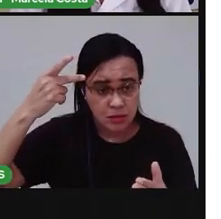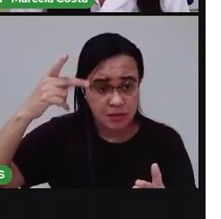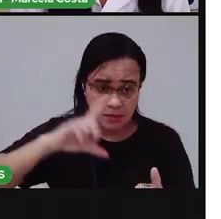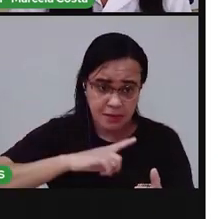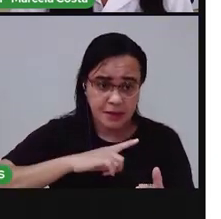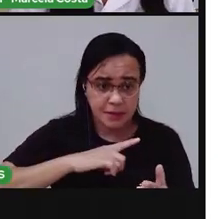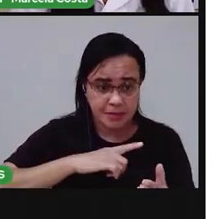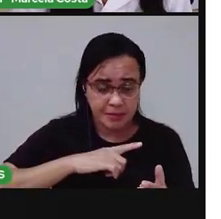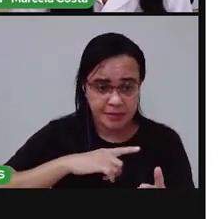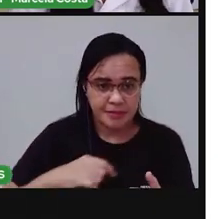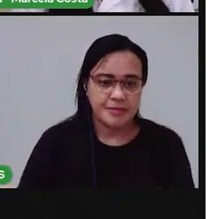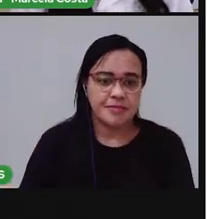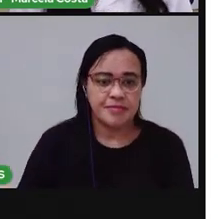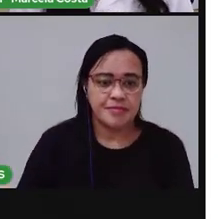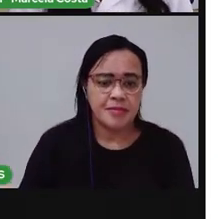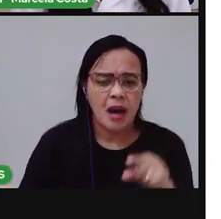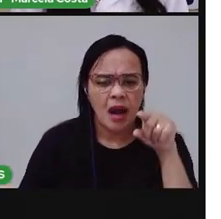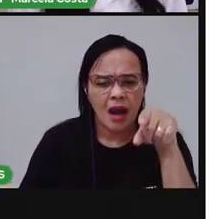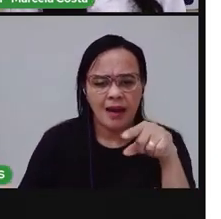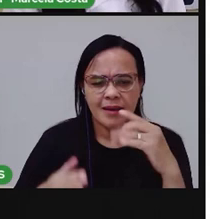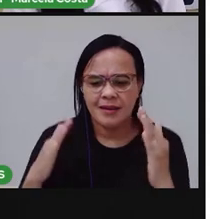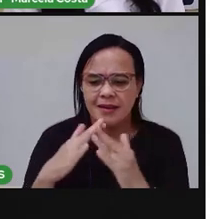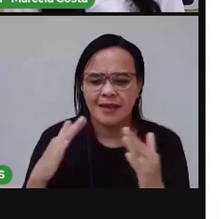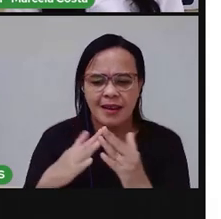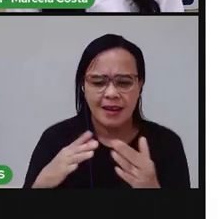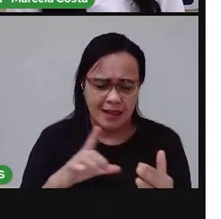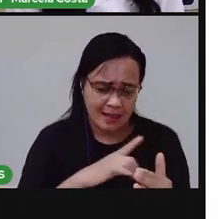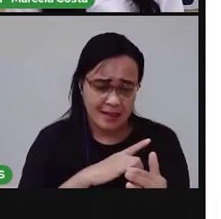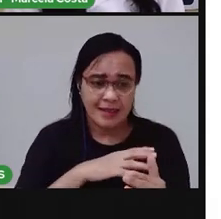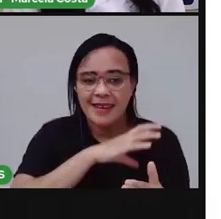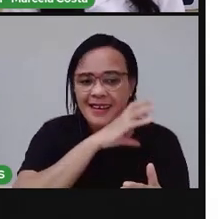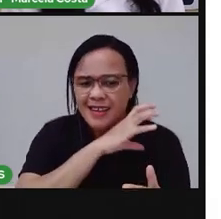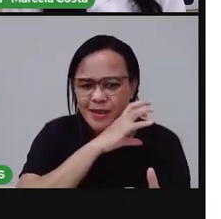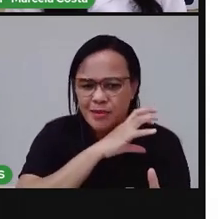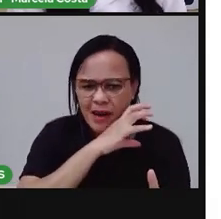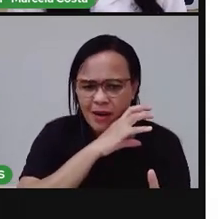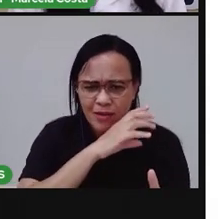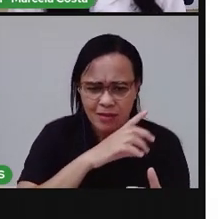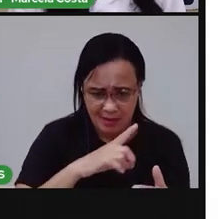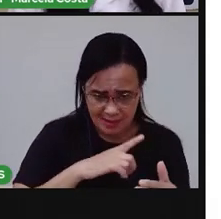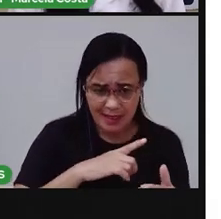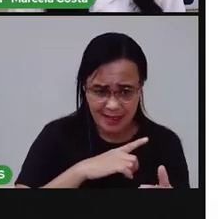Conta para mim. Aí, na sua casa, tem algum animal de estimação?